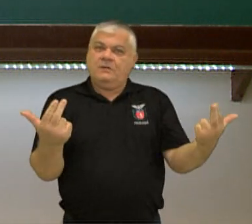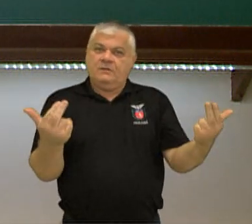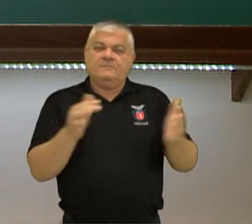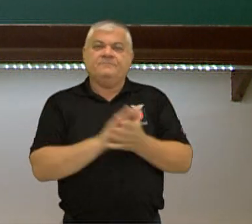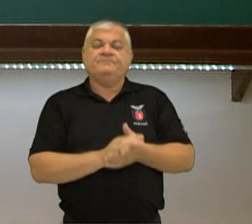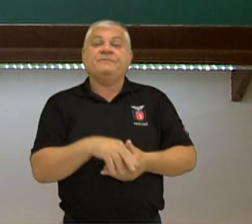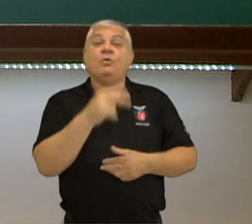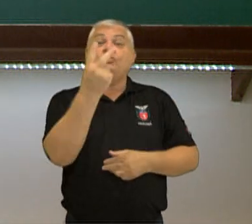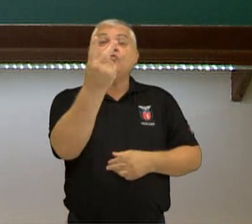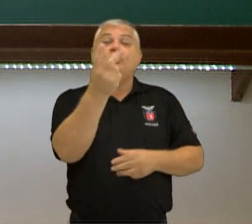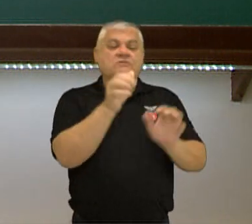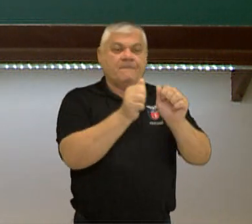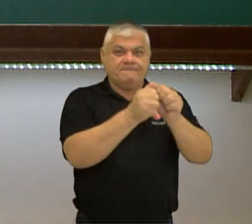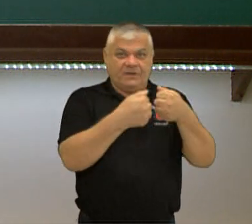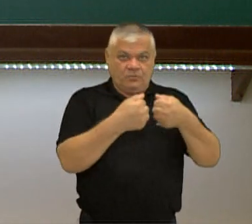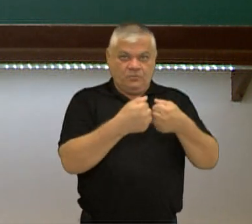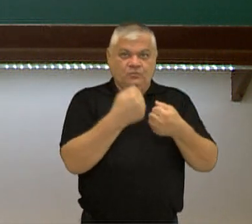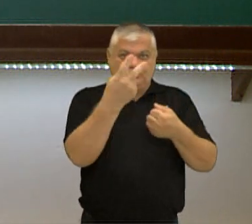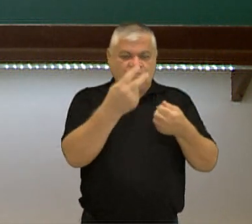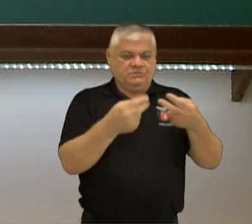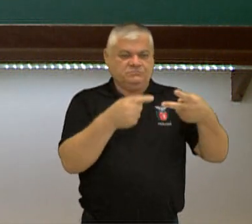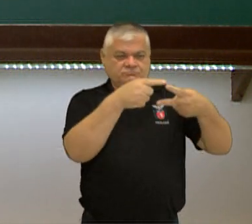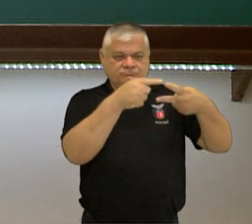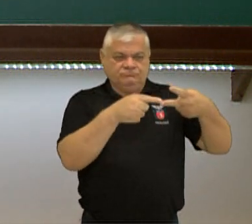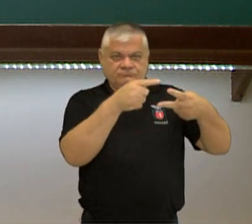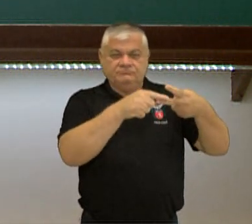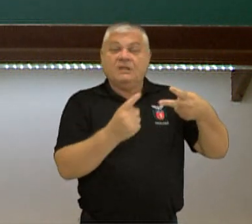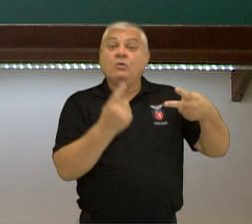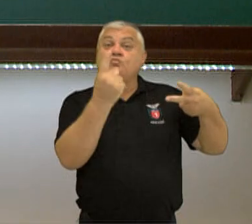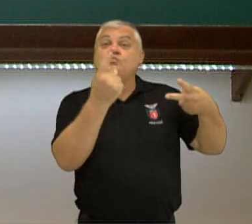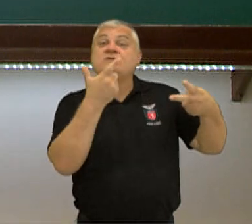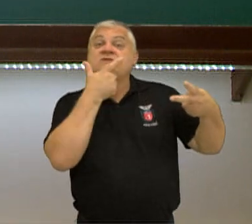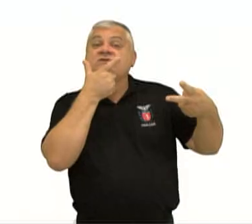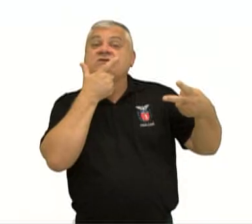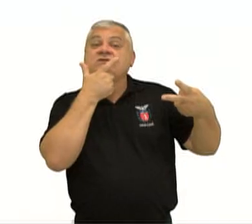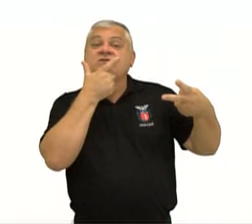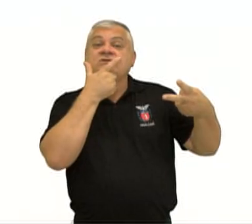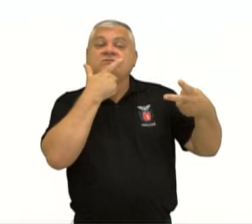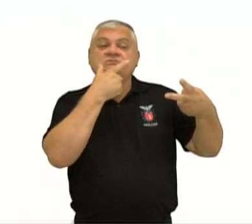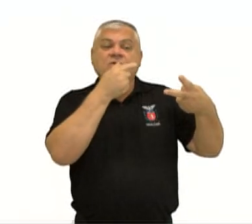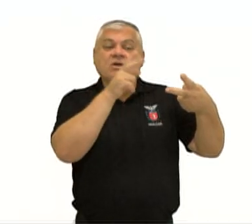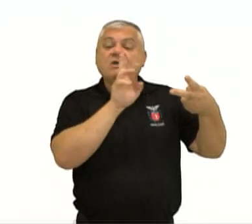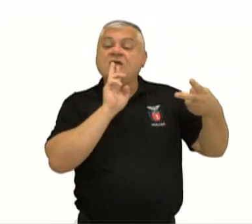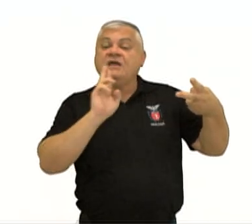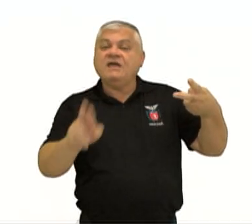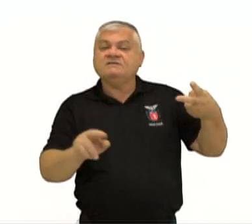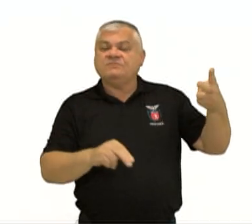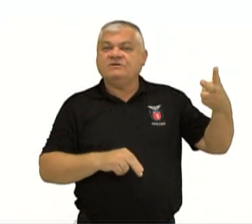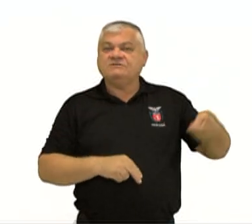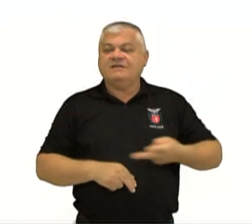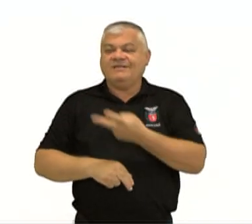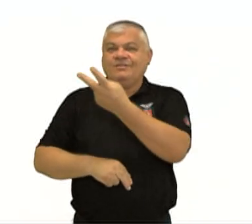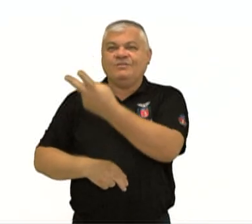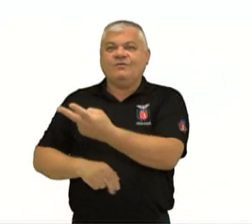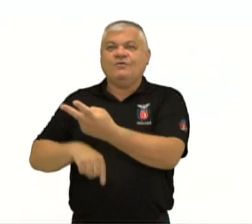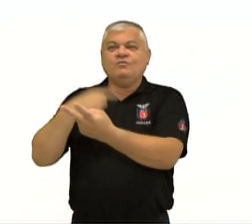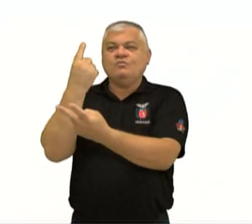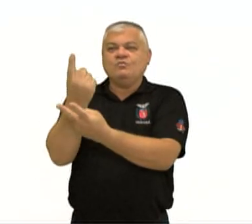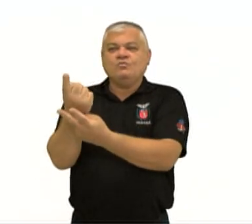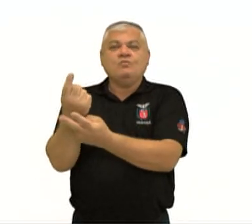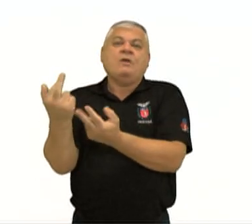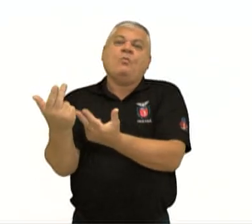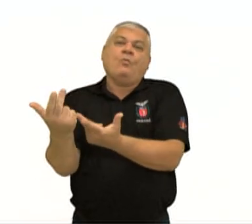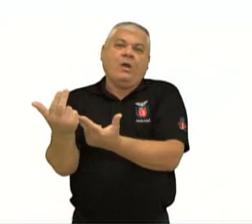fatias de pão e uma fatia de queijo. Eu tenho que sair com as duas fatias de pão e a fatia de queijo. Então, eu